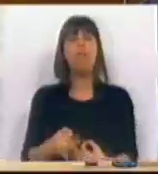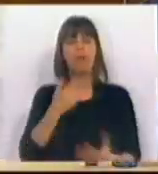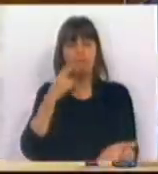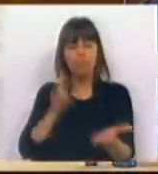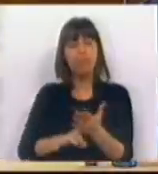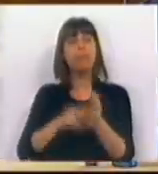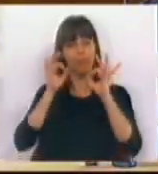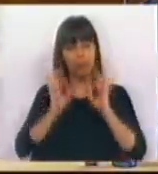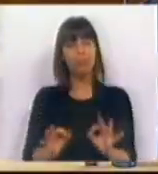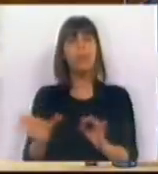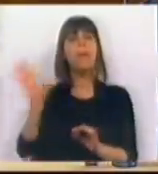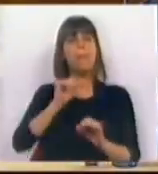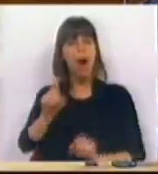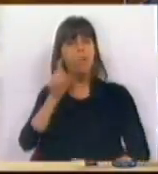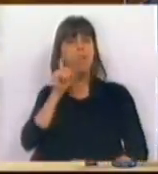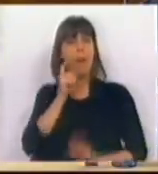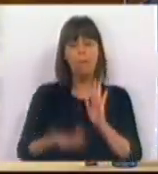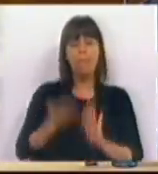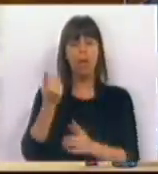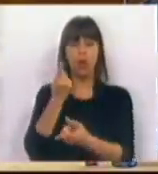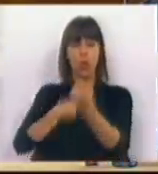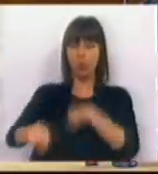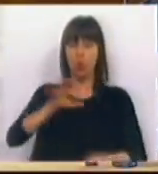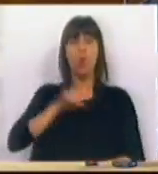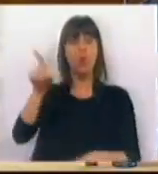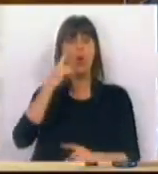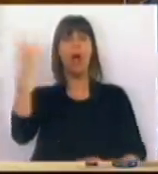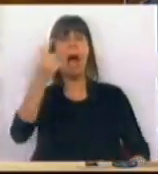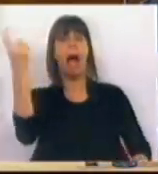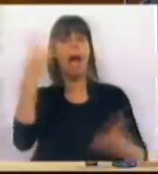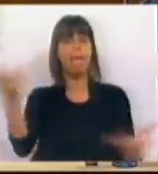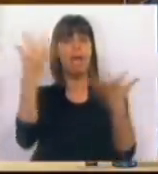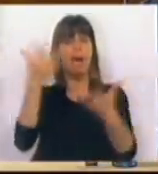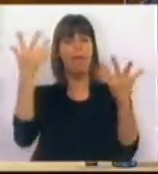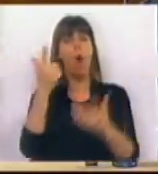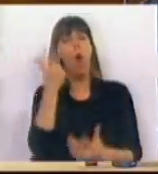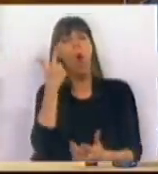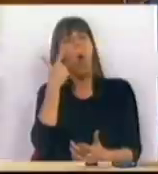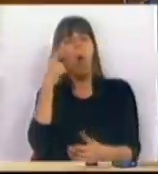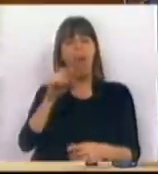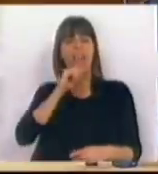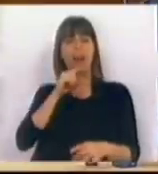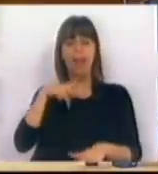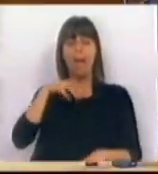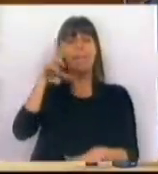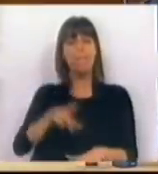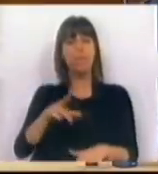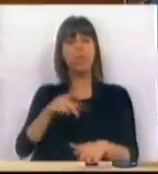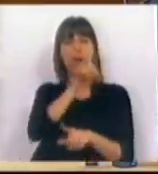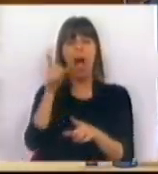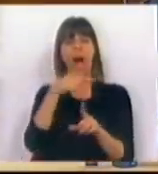e, ao mesmo tempo, mais sólido do que aqueles que os senhores andam à procura de ver se conseguem os portugueses